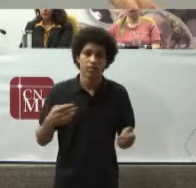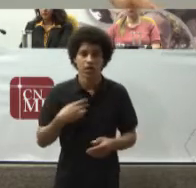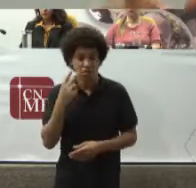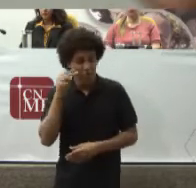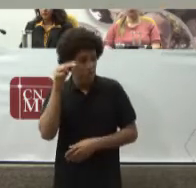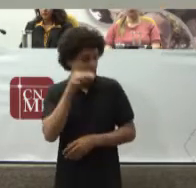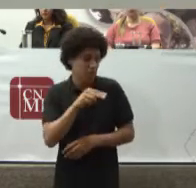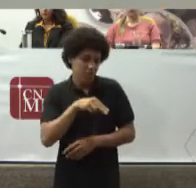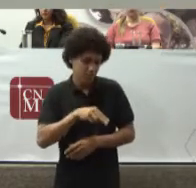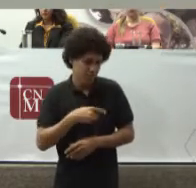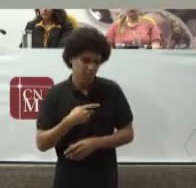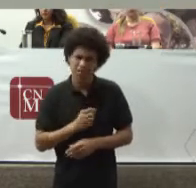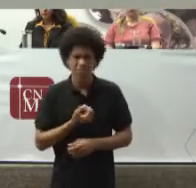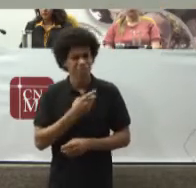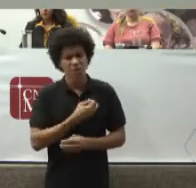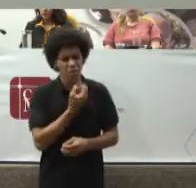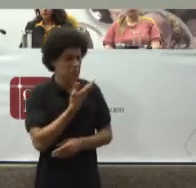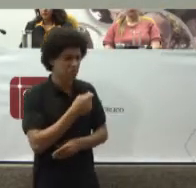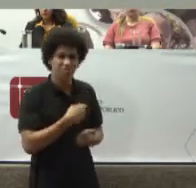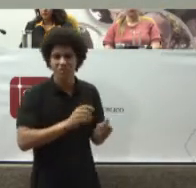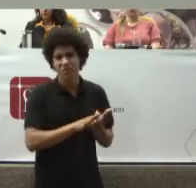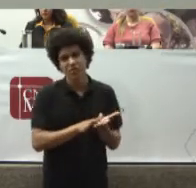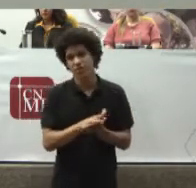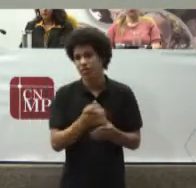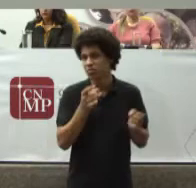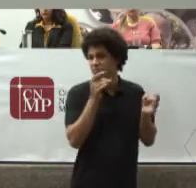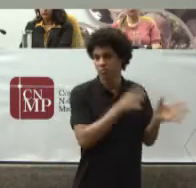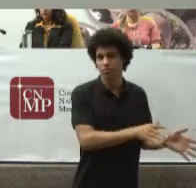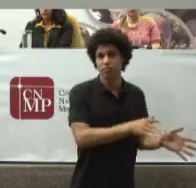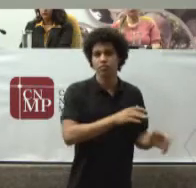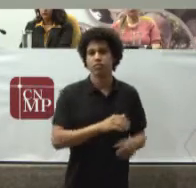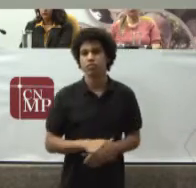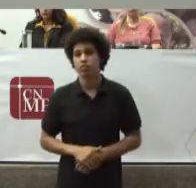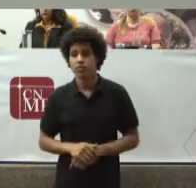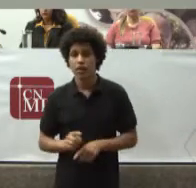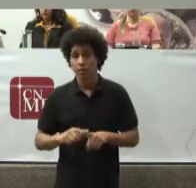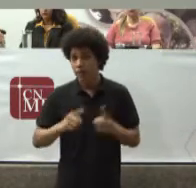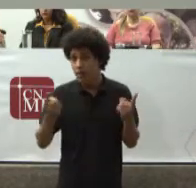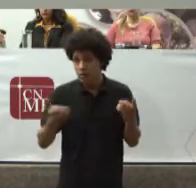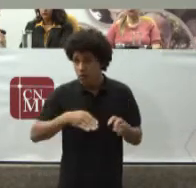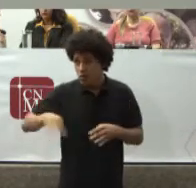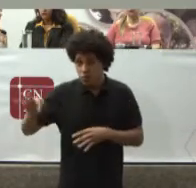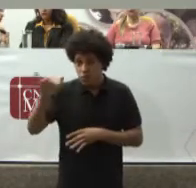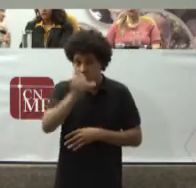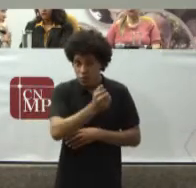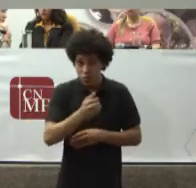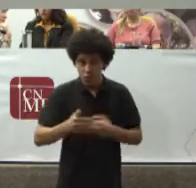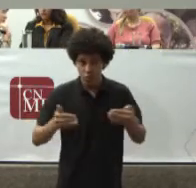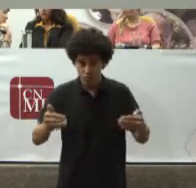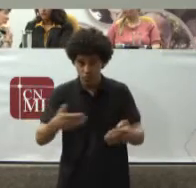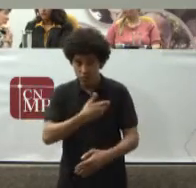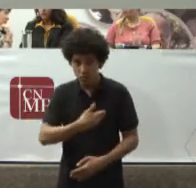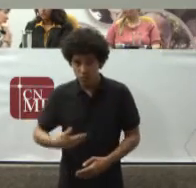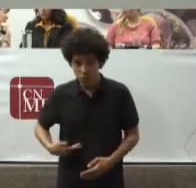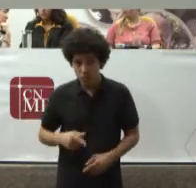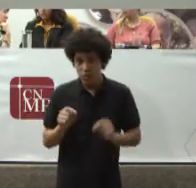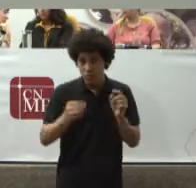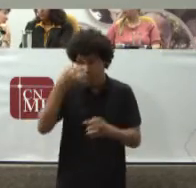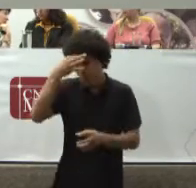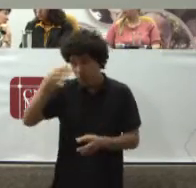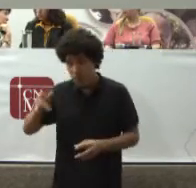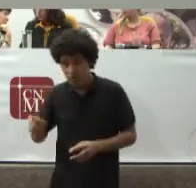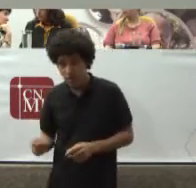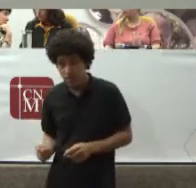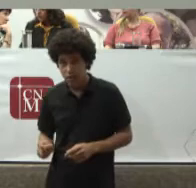Do Poder Judiciário Mas o que Nós do Ministério Público Temos Compreendido E eu acho Que essa